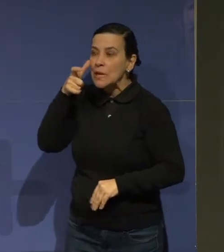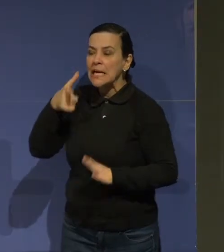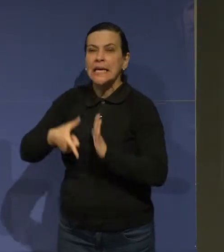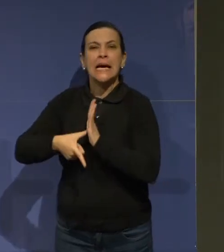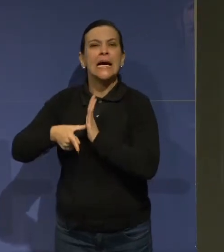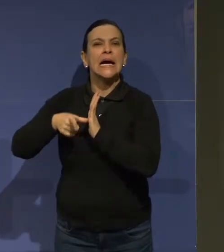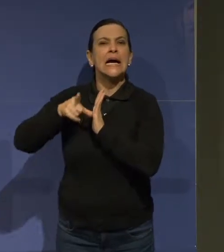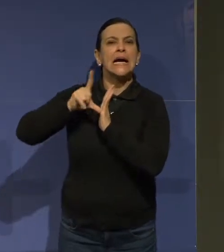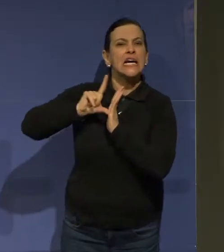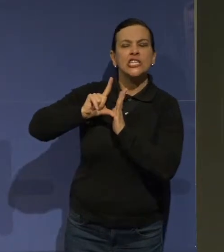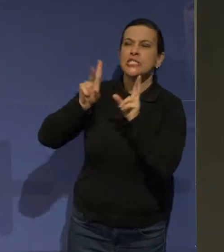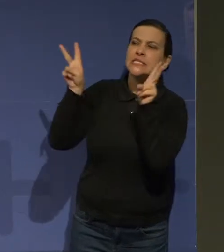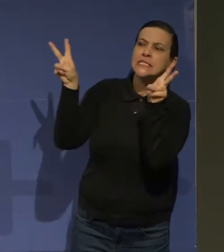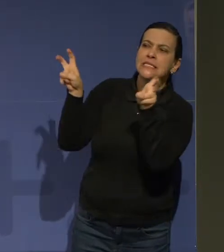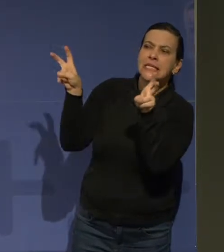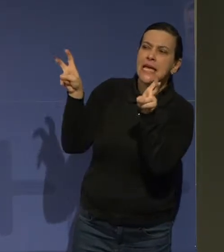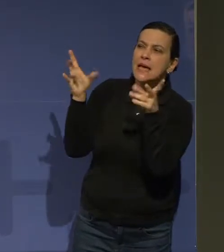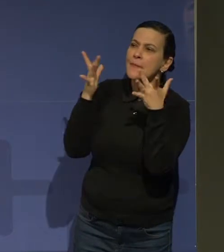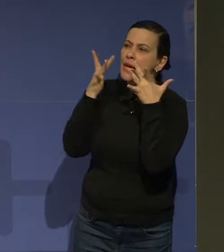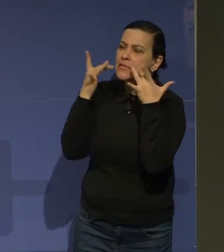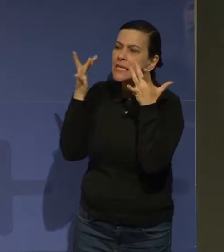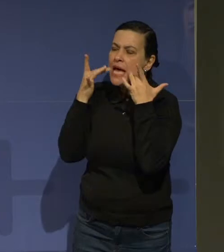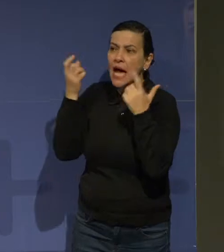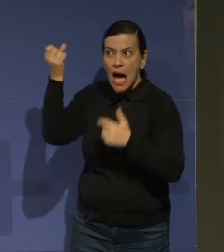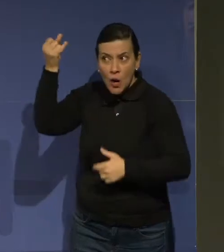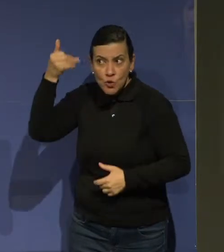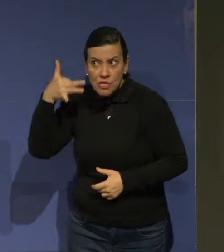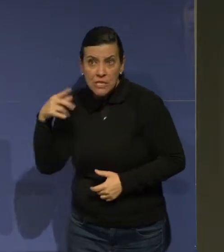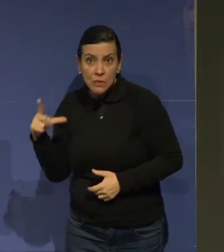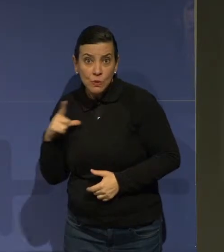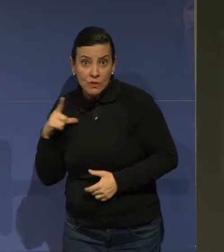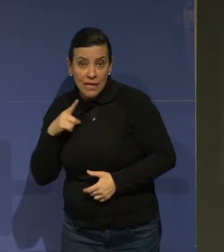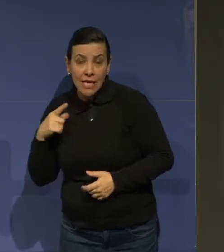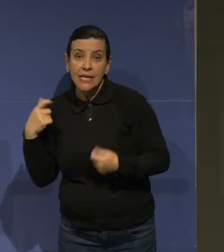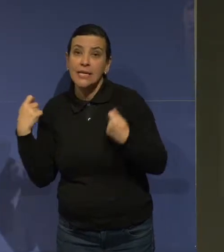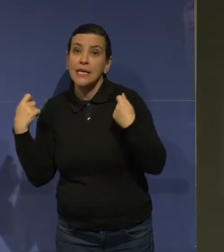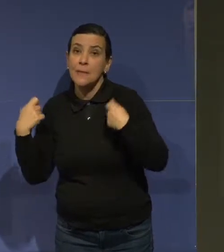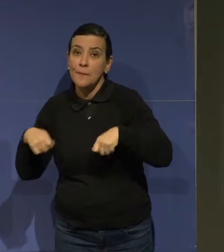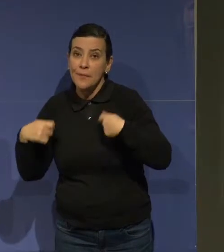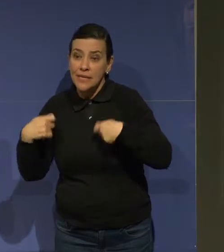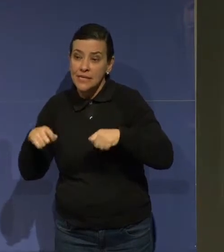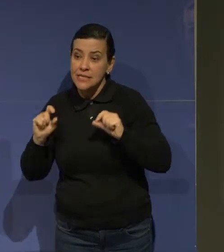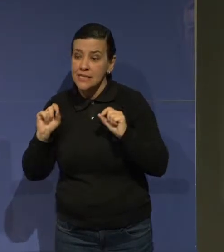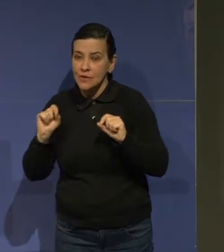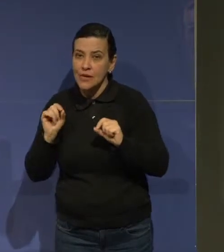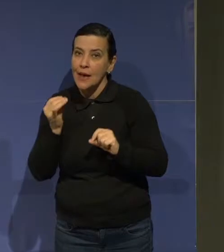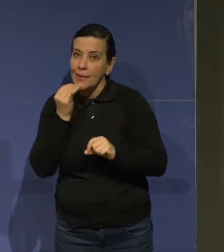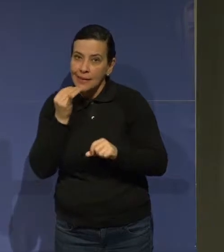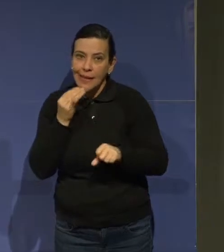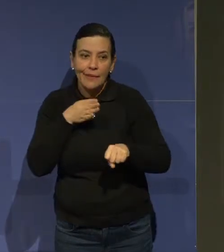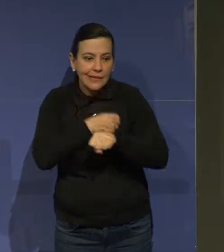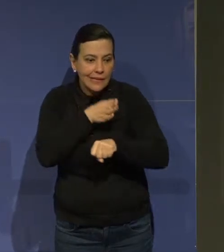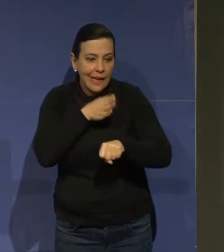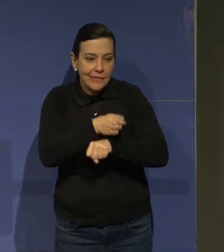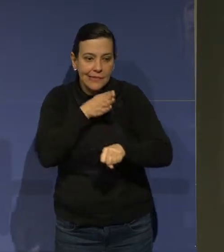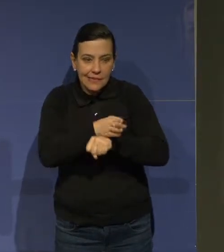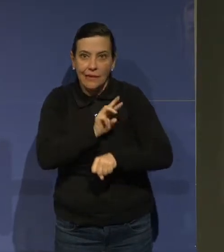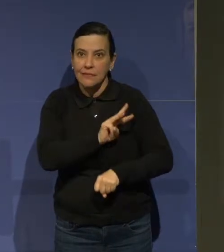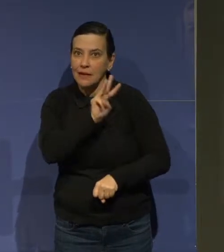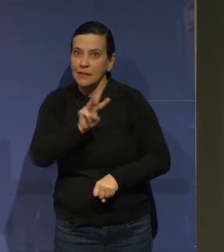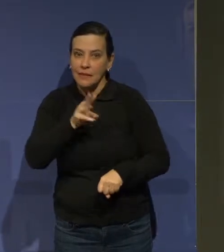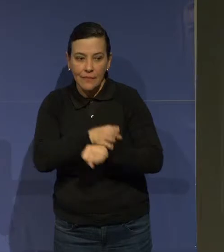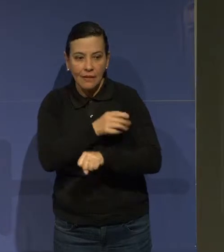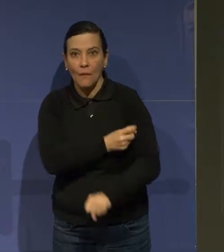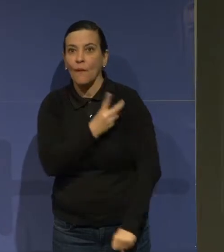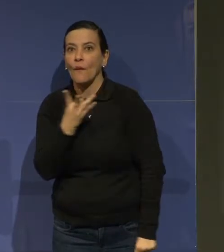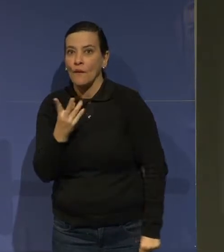passando em São Paulo com audiodescrição. Eu tenho que visitar, provavelmente, uns 20 sites para ter uma ideia do que está